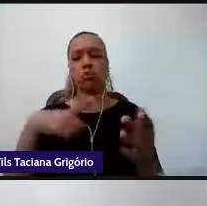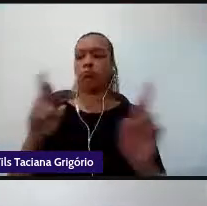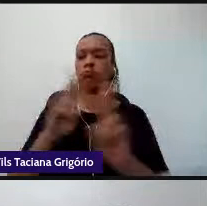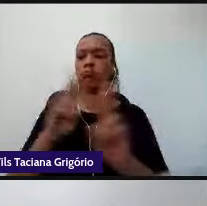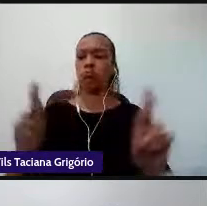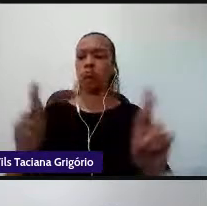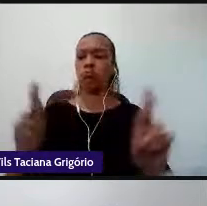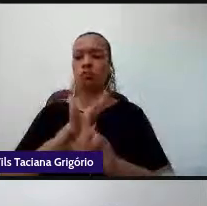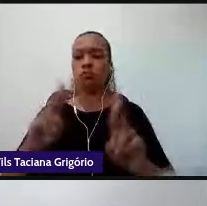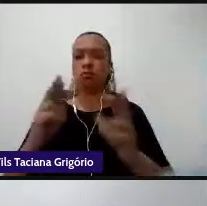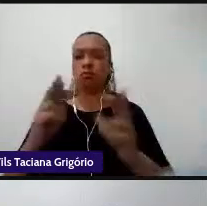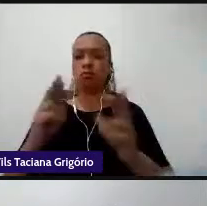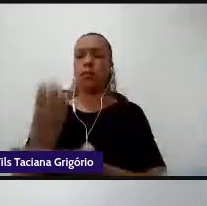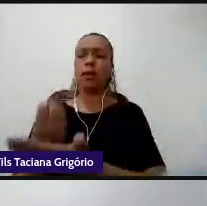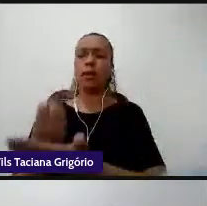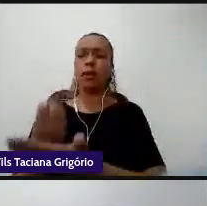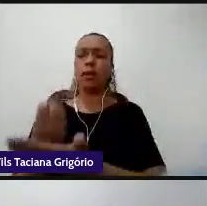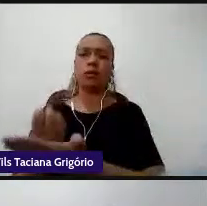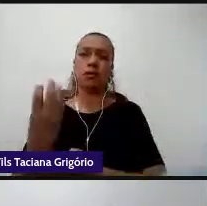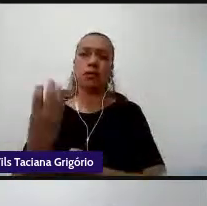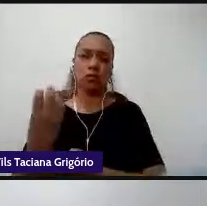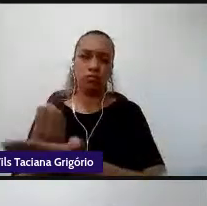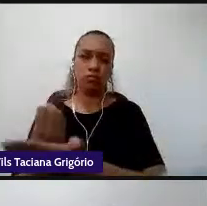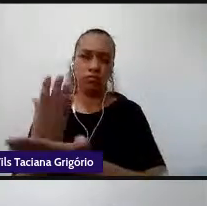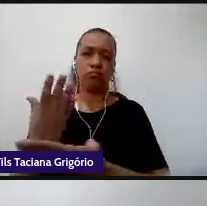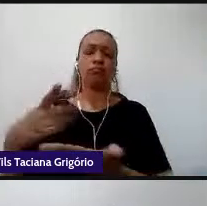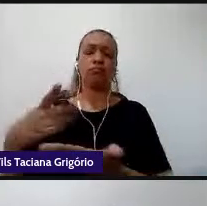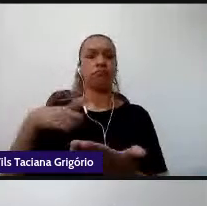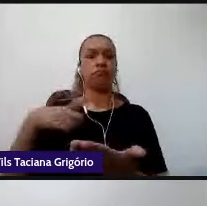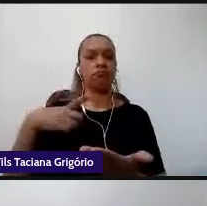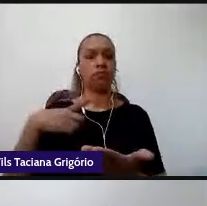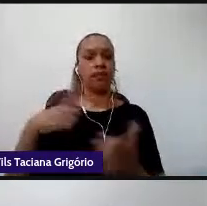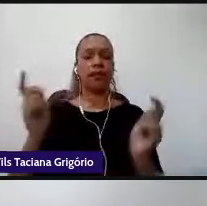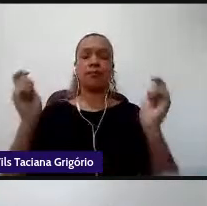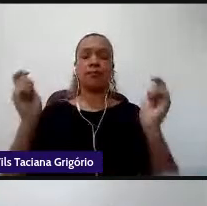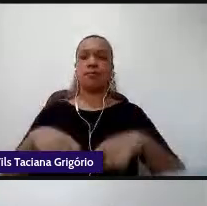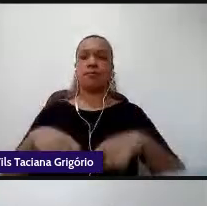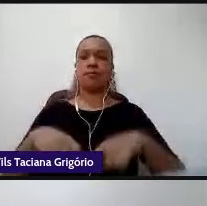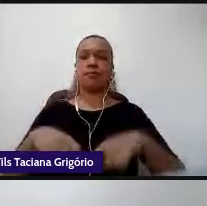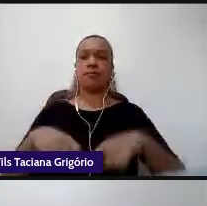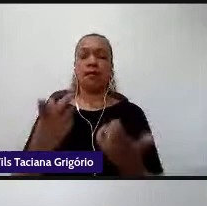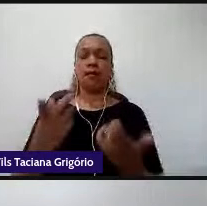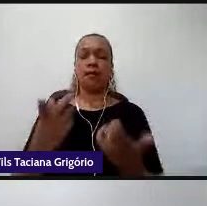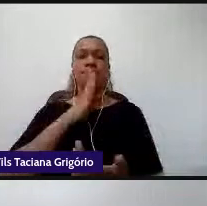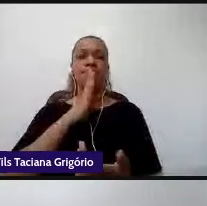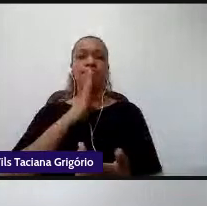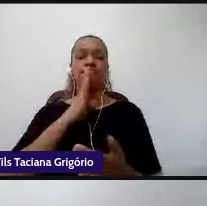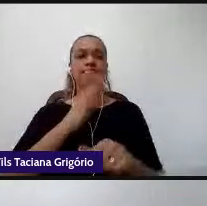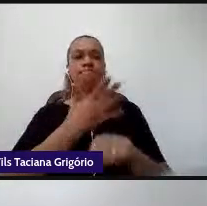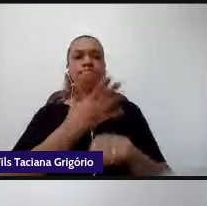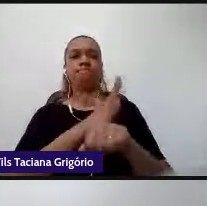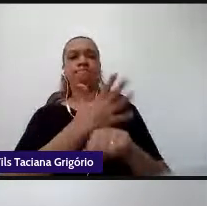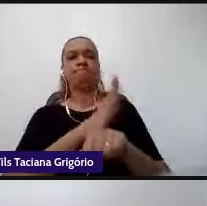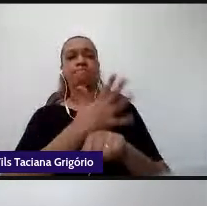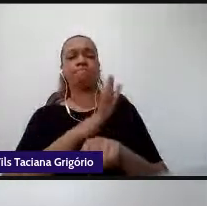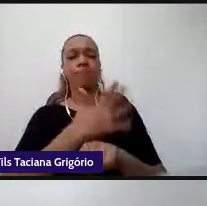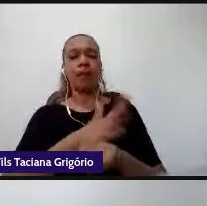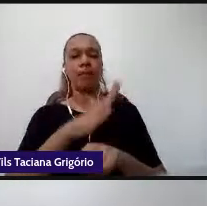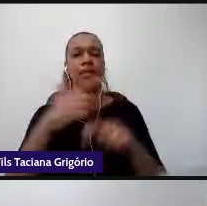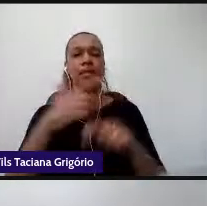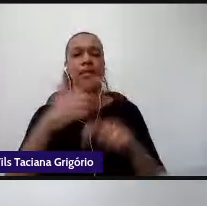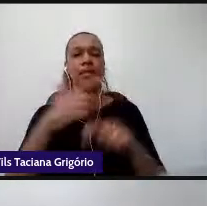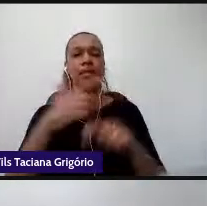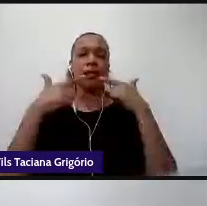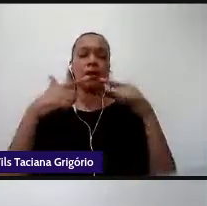que tem o domínio total dessas práticas de linguagem, que consegue exercer esse letramento. Não